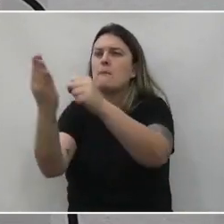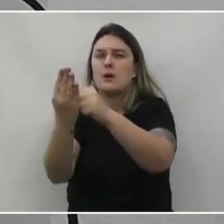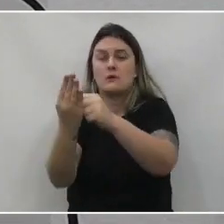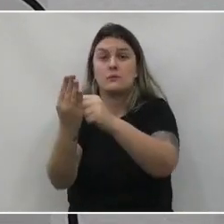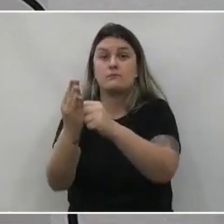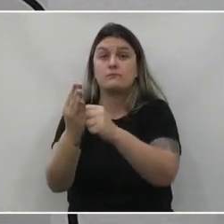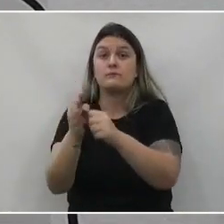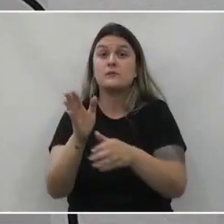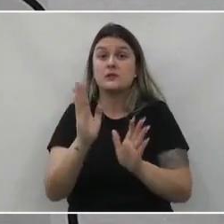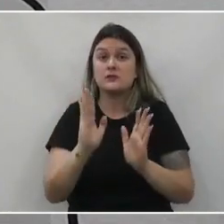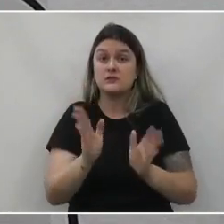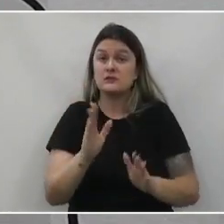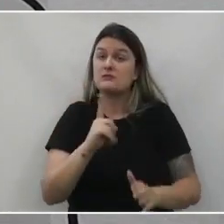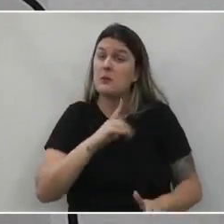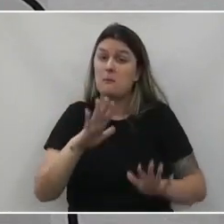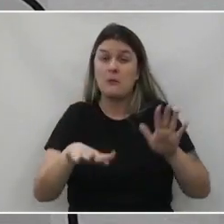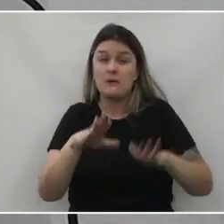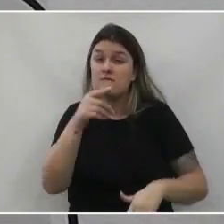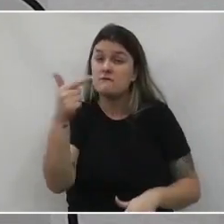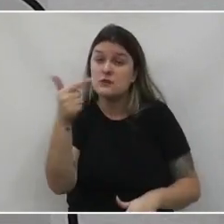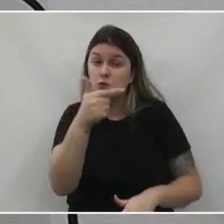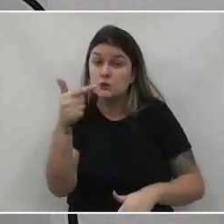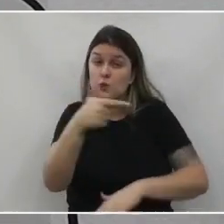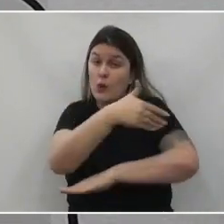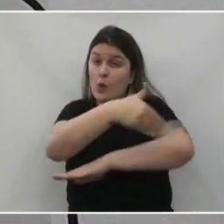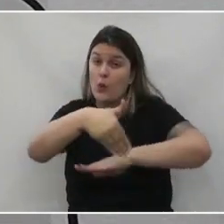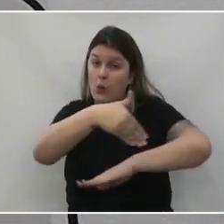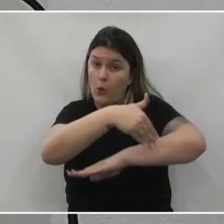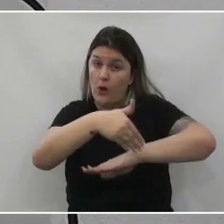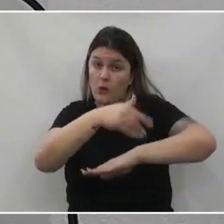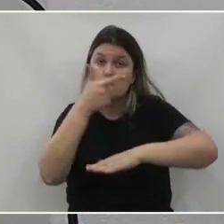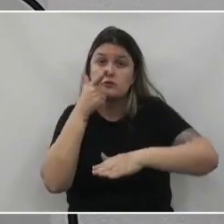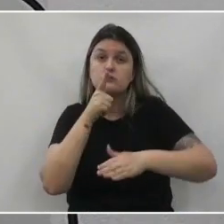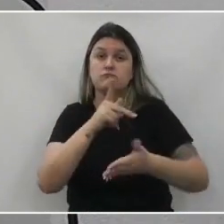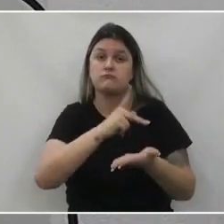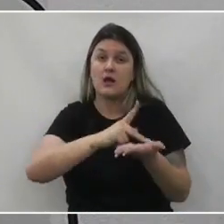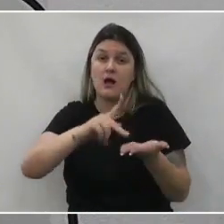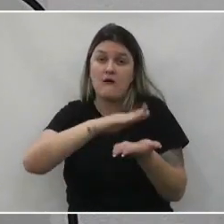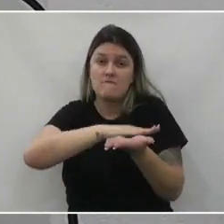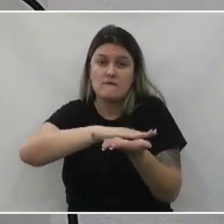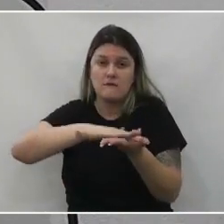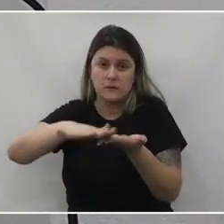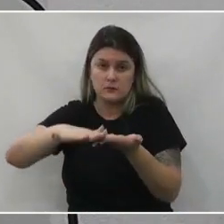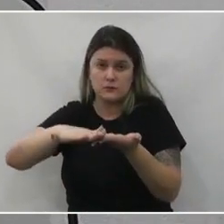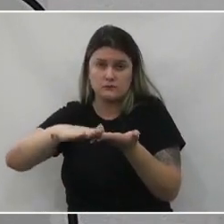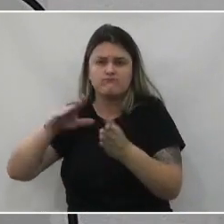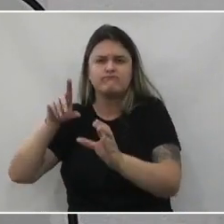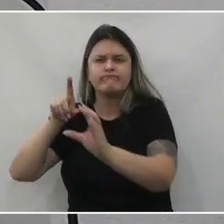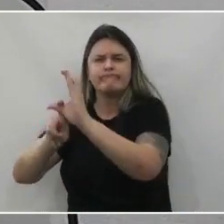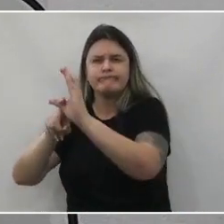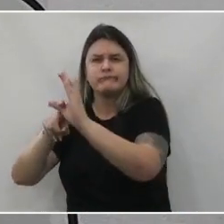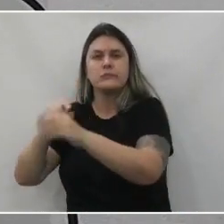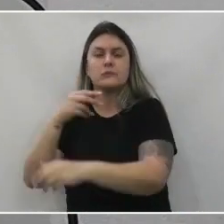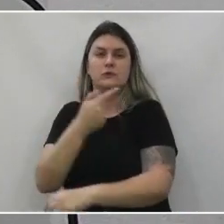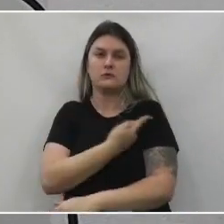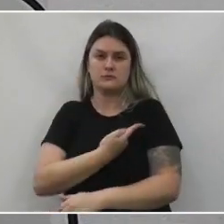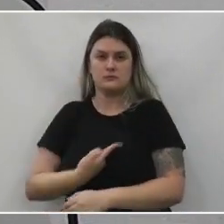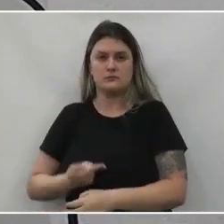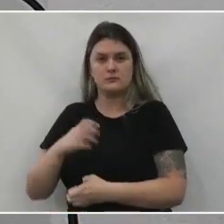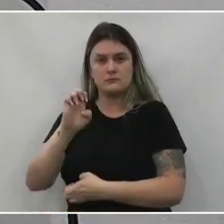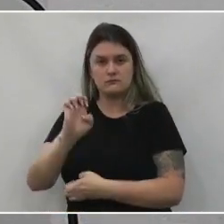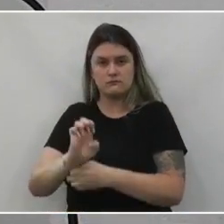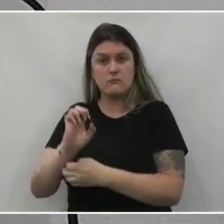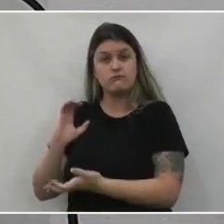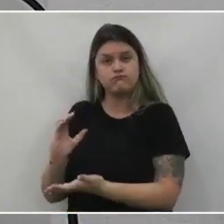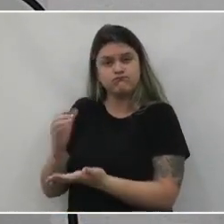Nós estamos aí com 22 ruas sendo asfaltadas com parceria com o governo do Estado, com